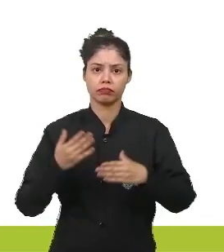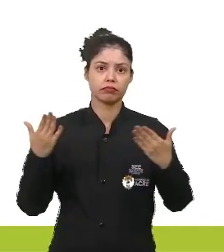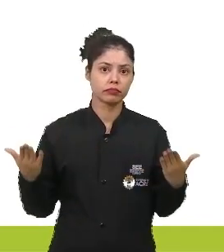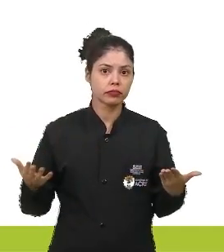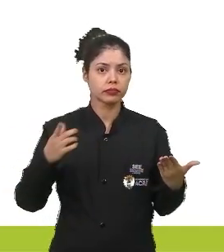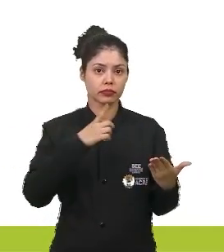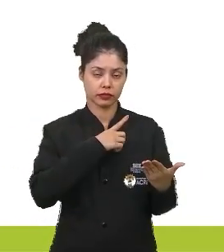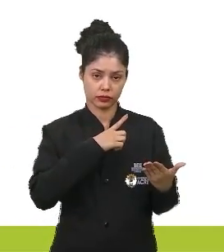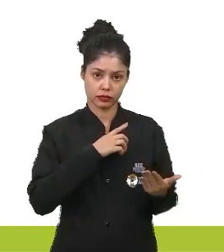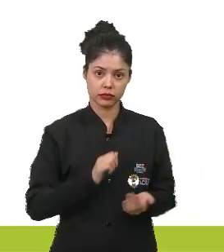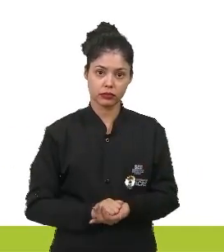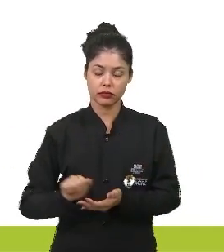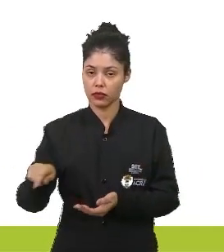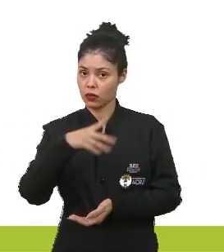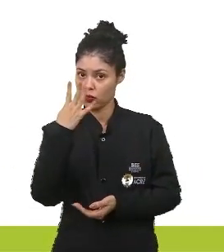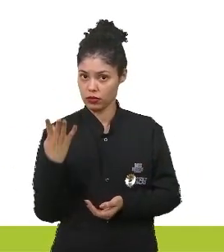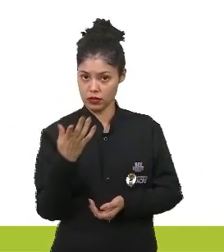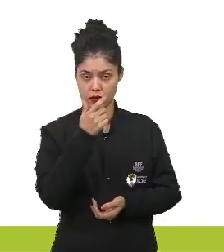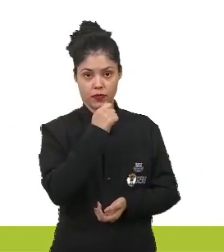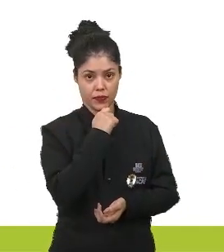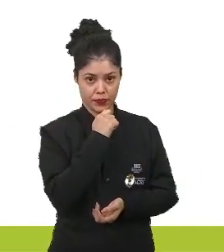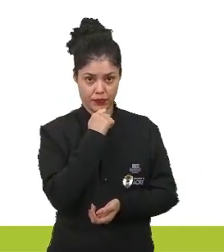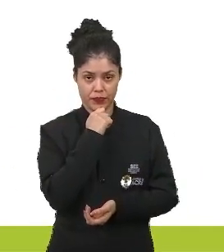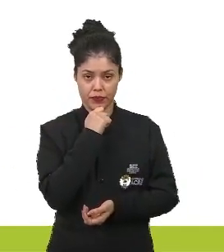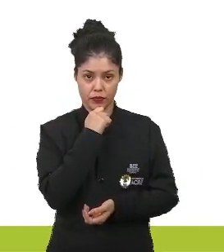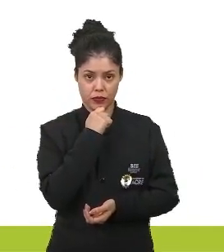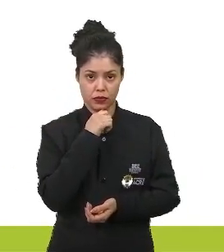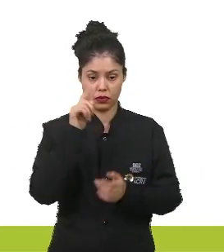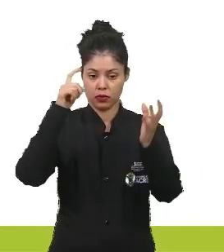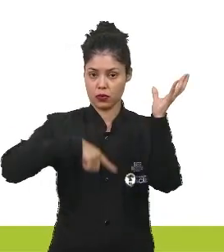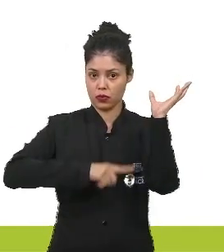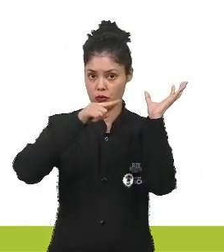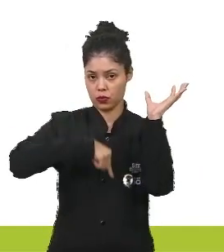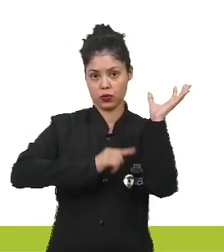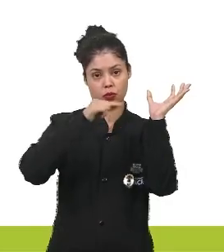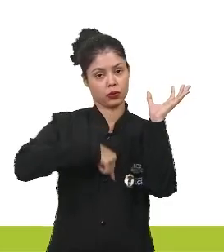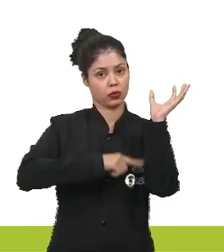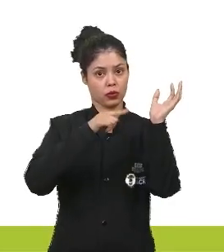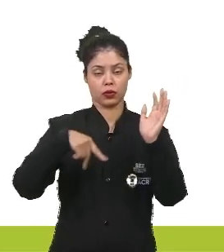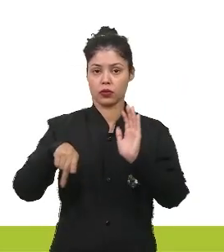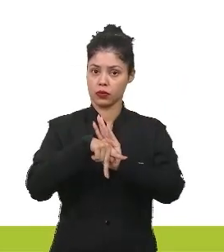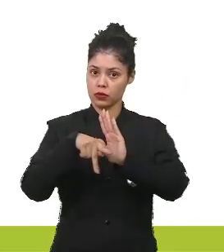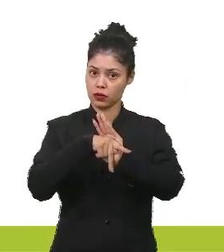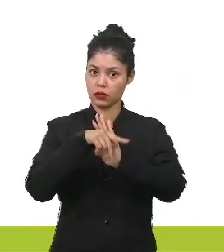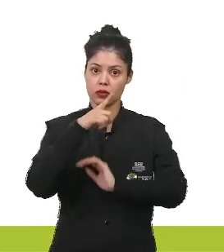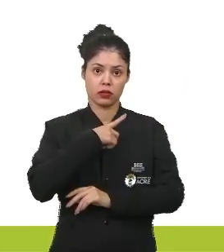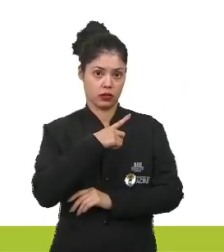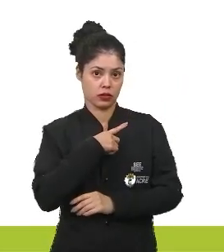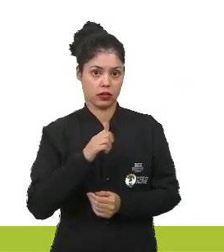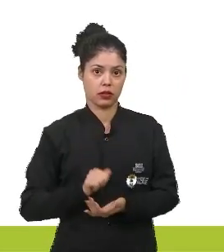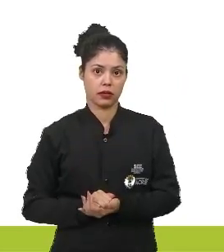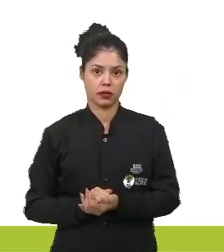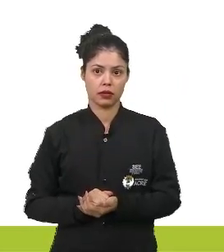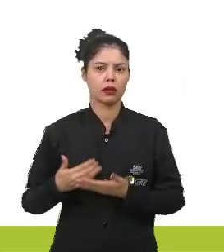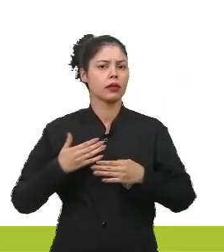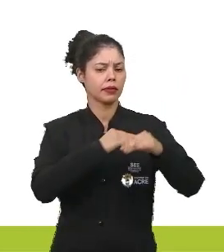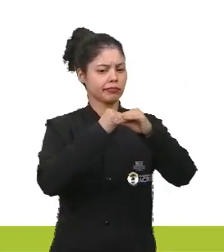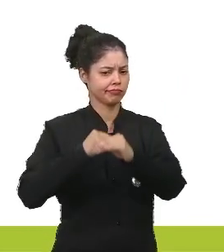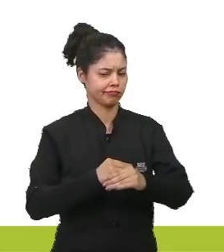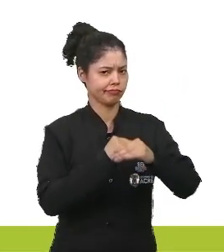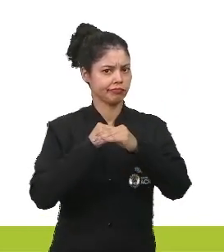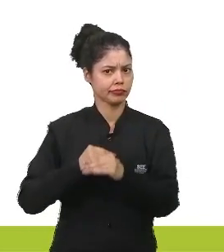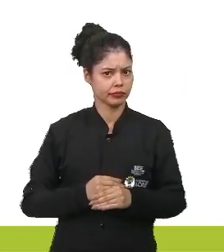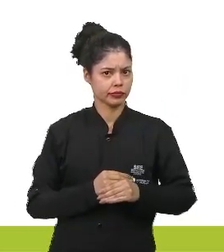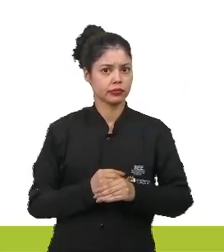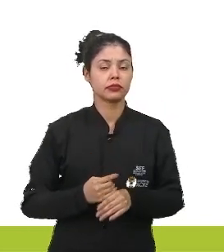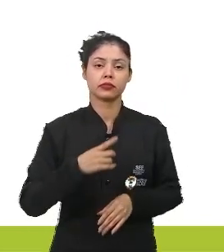a quantidade de fotossíntese, de taxa fotossintética, é praticamente igual à